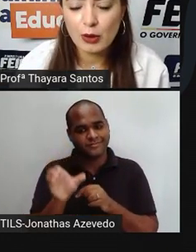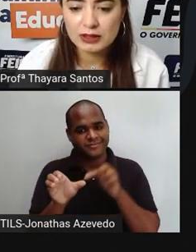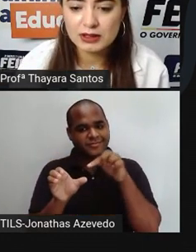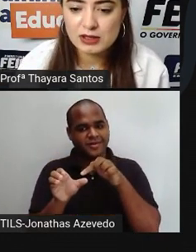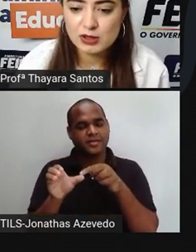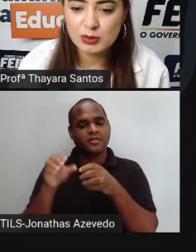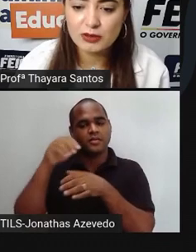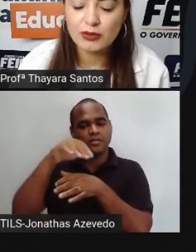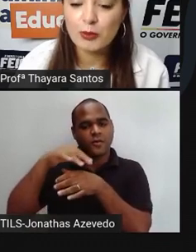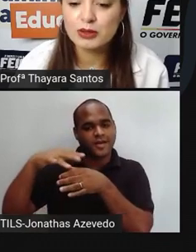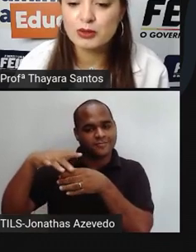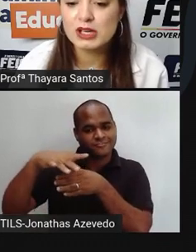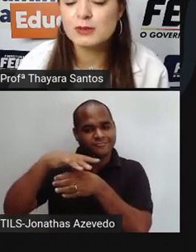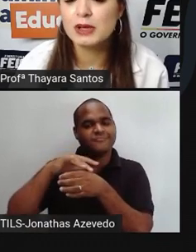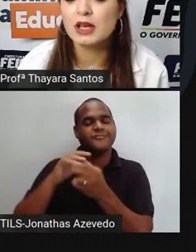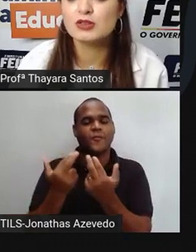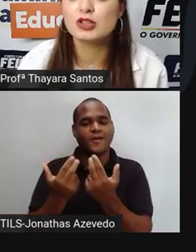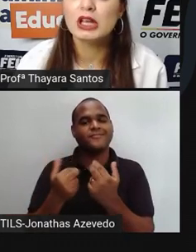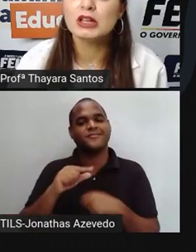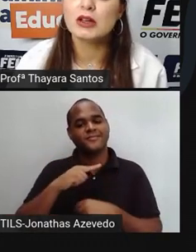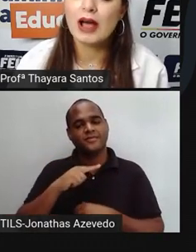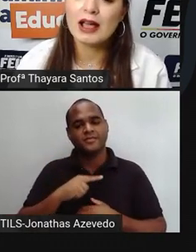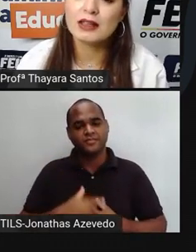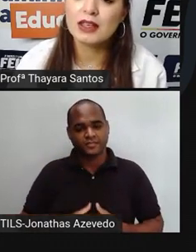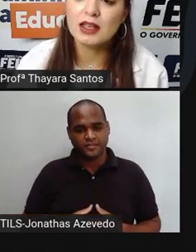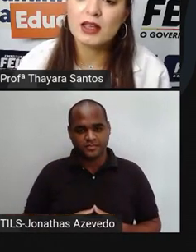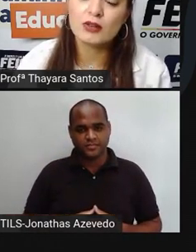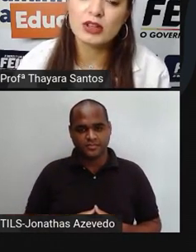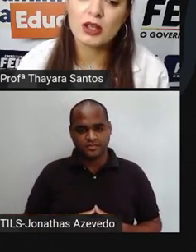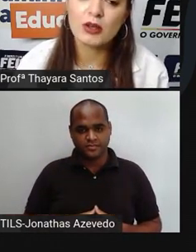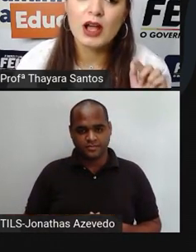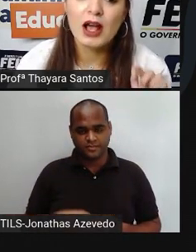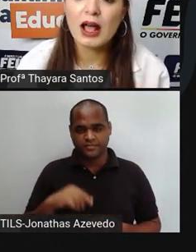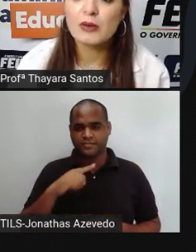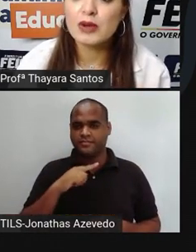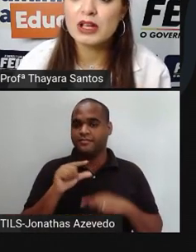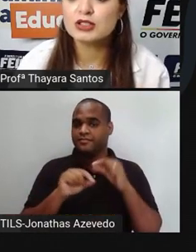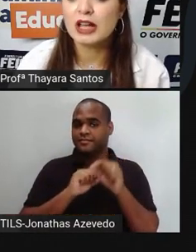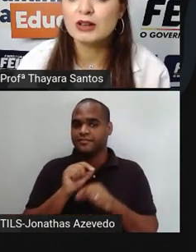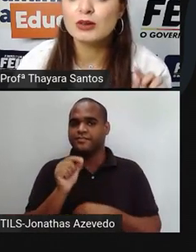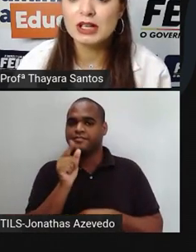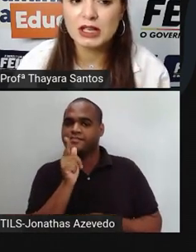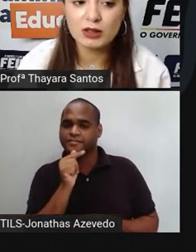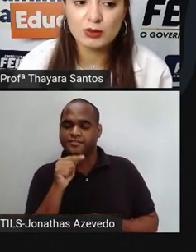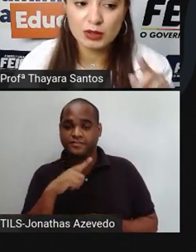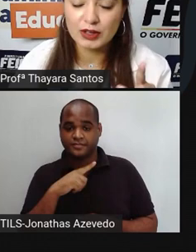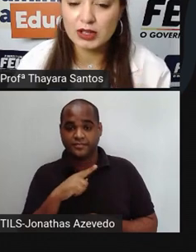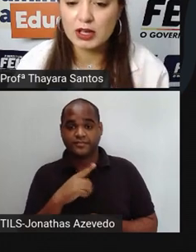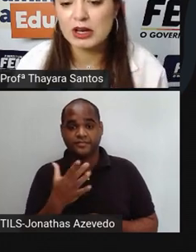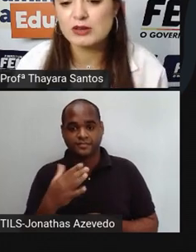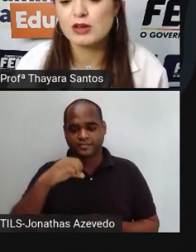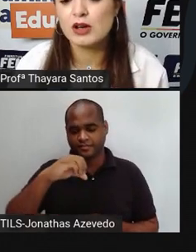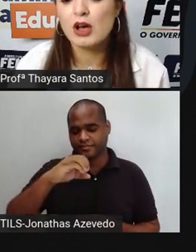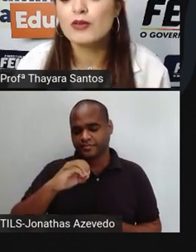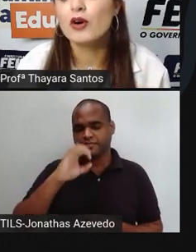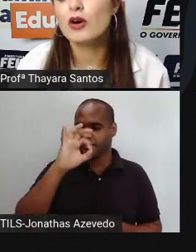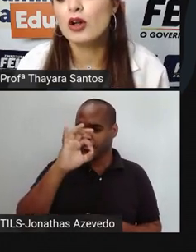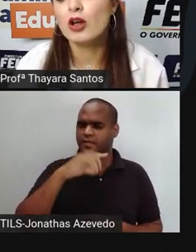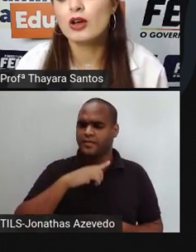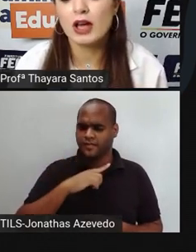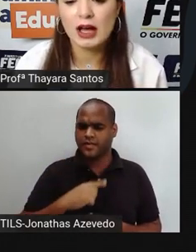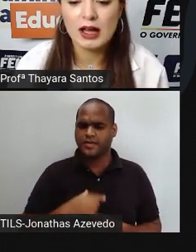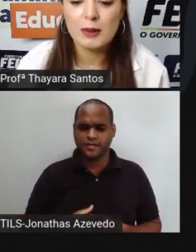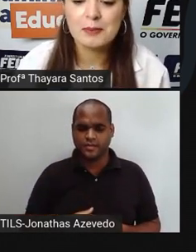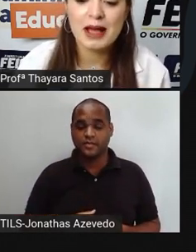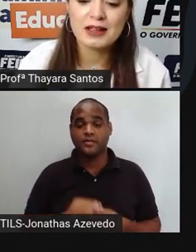Essa forma está assumindo a forma do recipiente. Então, aqui eu tenho a água em estado líquido, em 90 graus. Vou